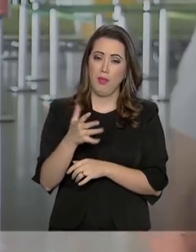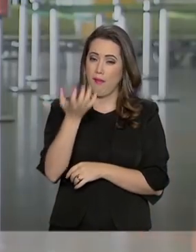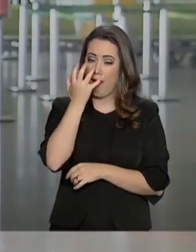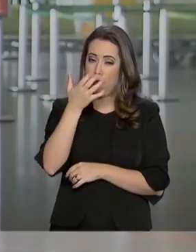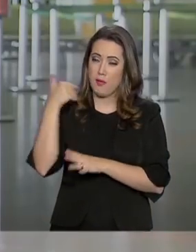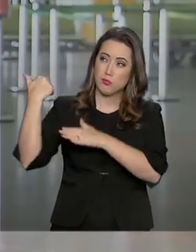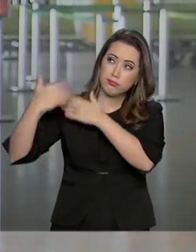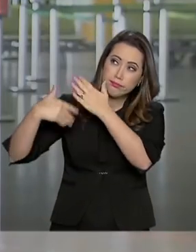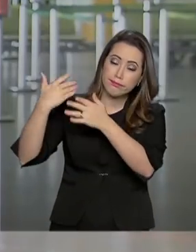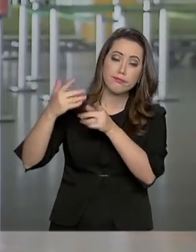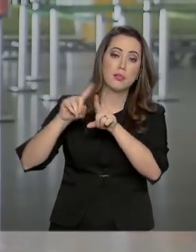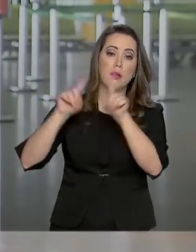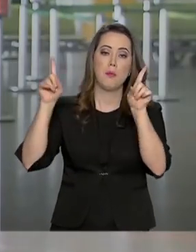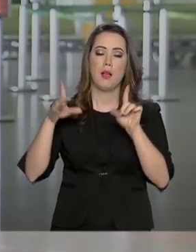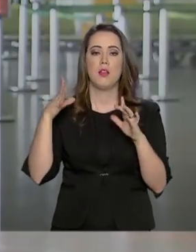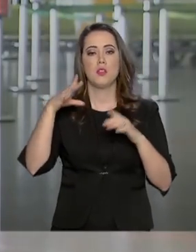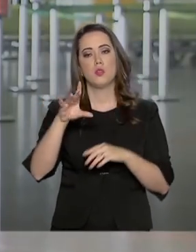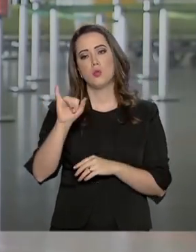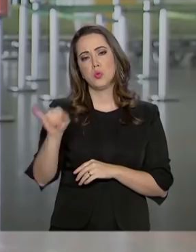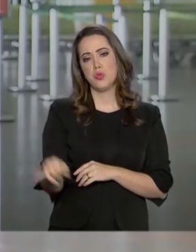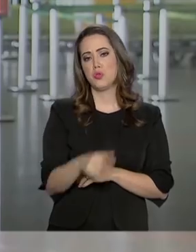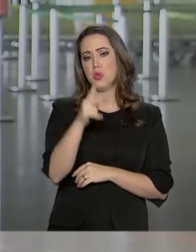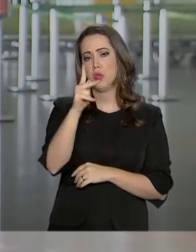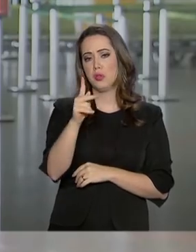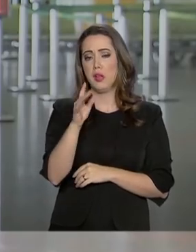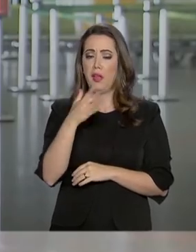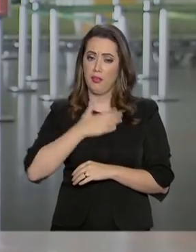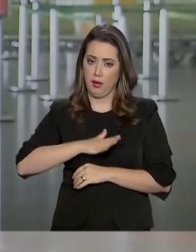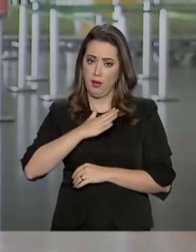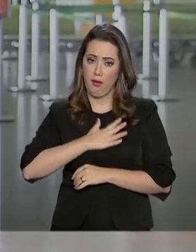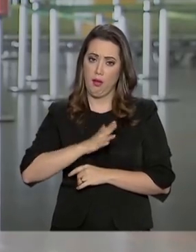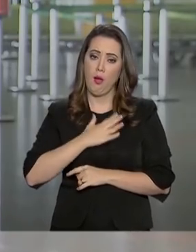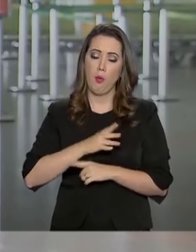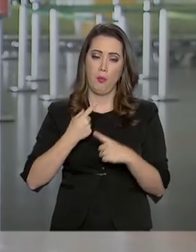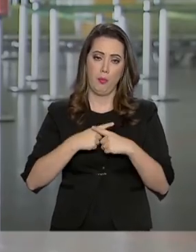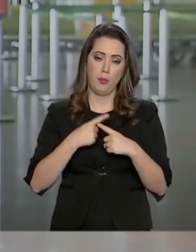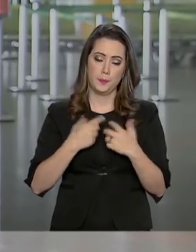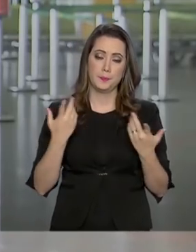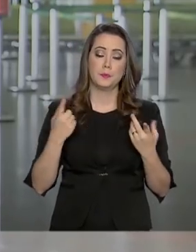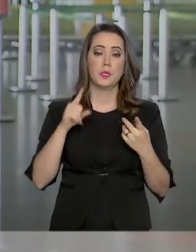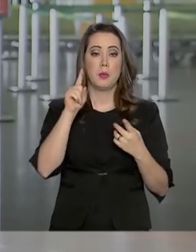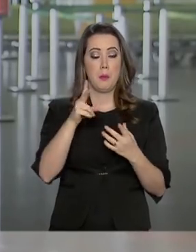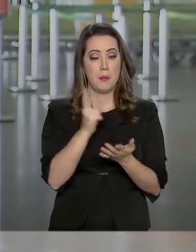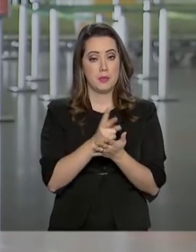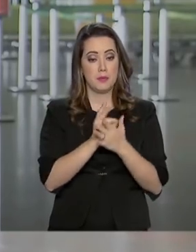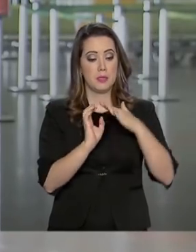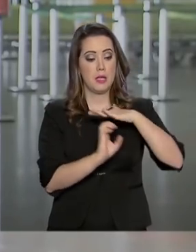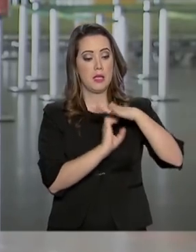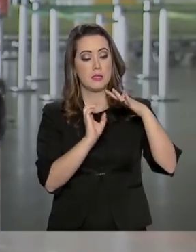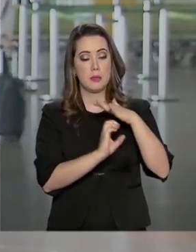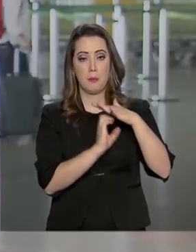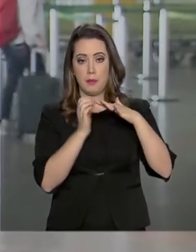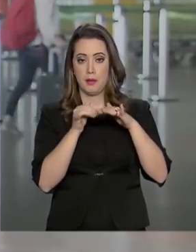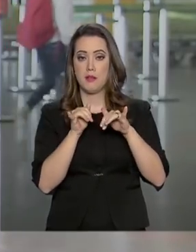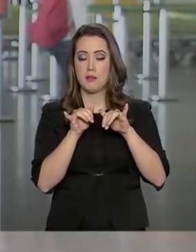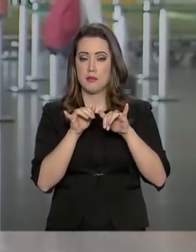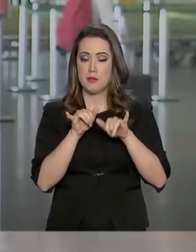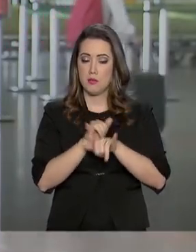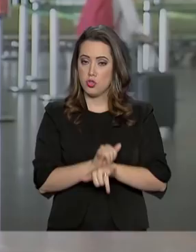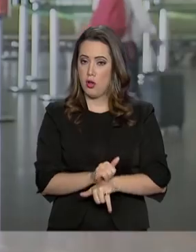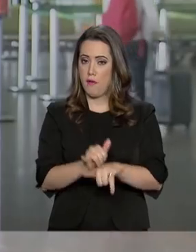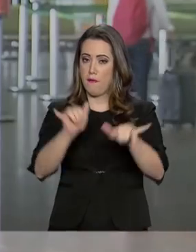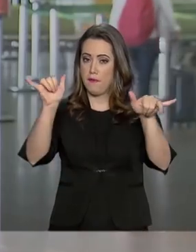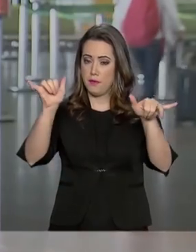Juscelino Kubitschek não está entre os mais movimentados do país. Mesmo assim, as companhias incluíram na malha aérea do